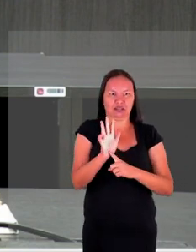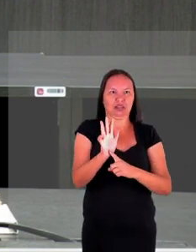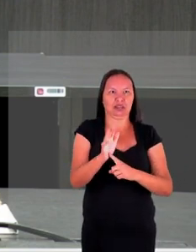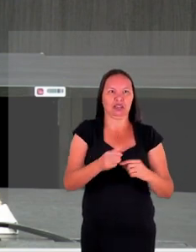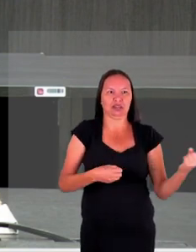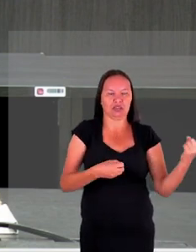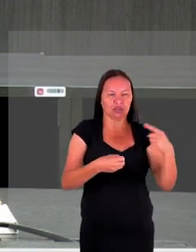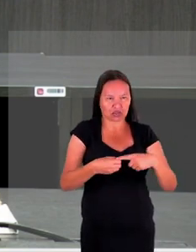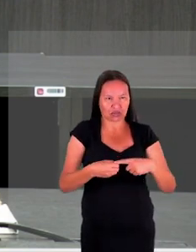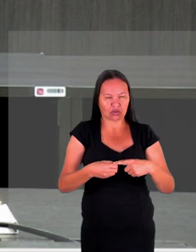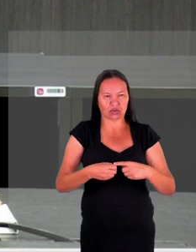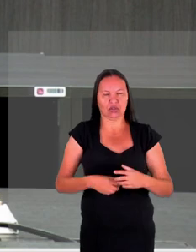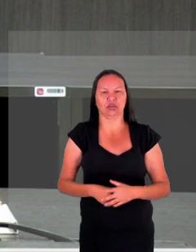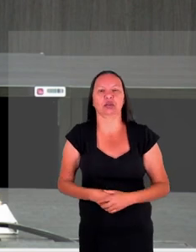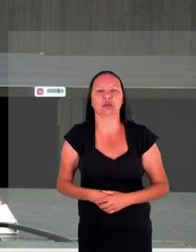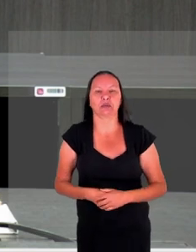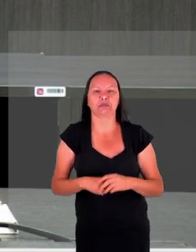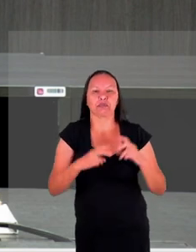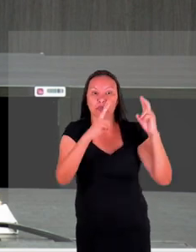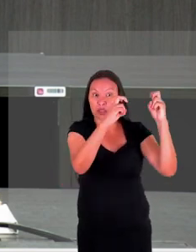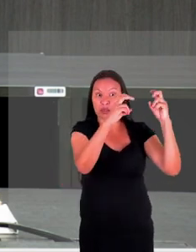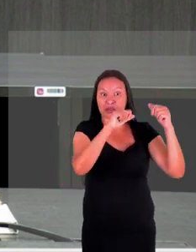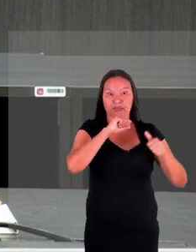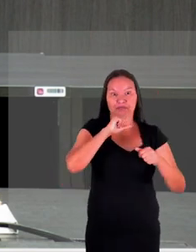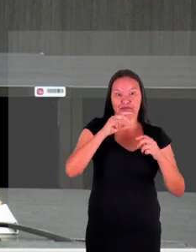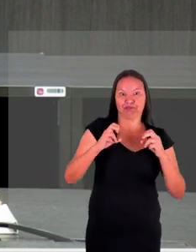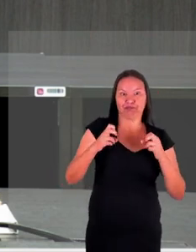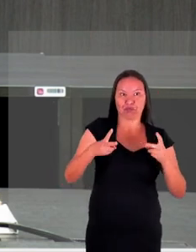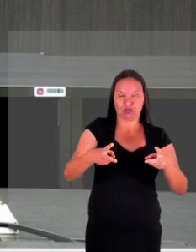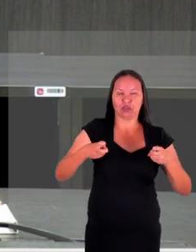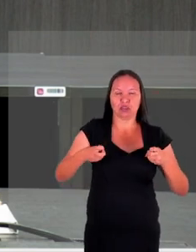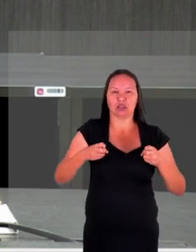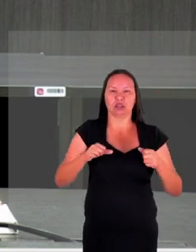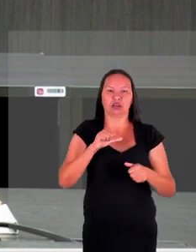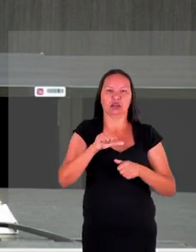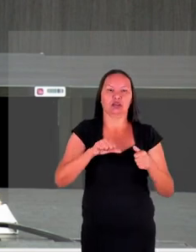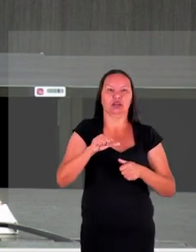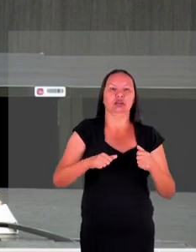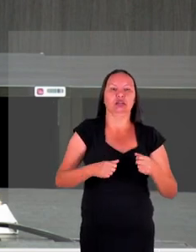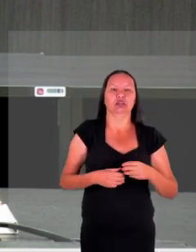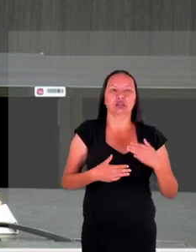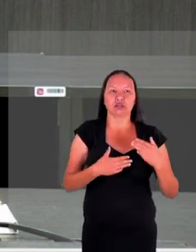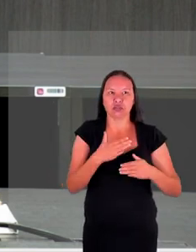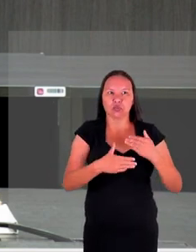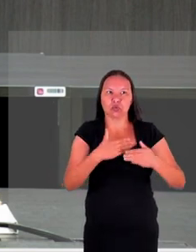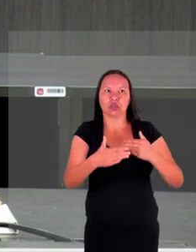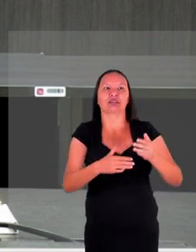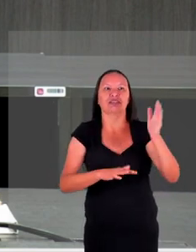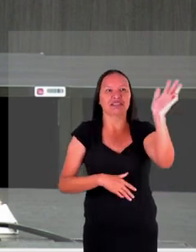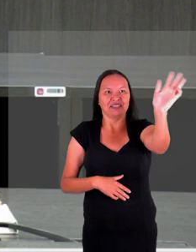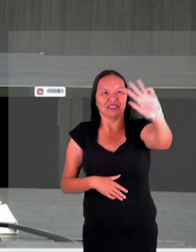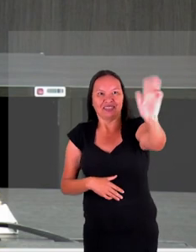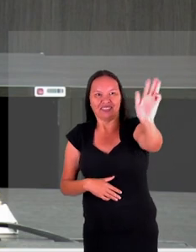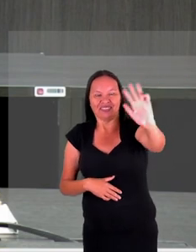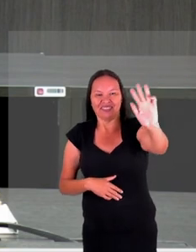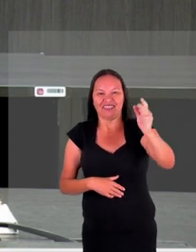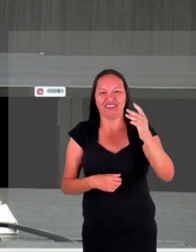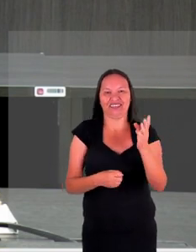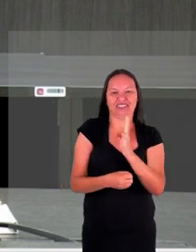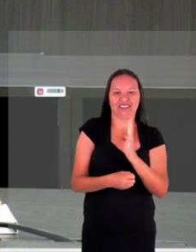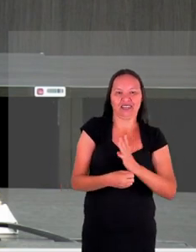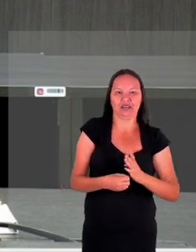esse comparativo com nossas guerras diárias que vivemos no Brasil de outras